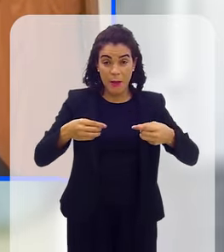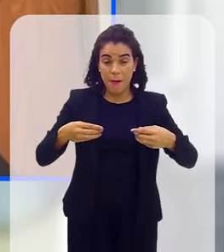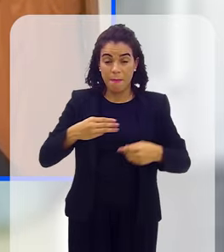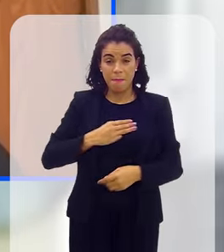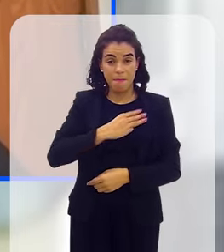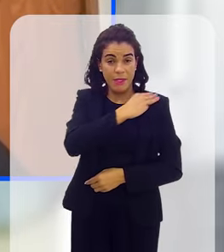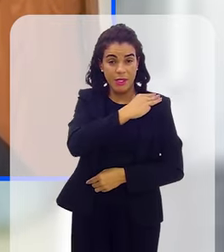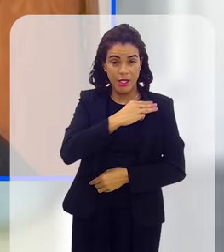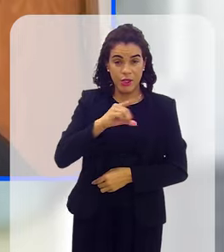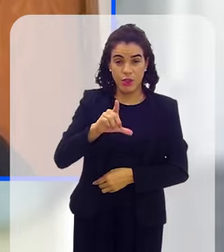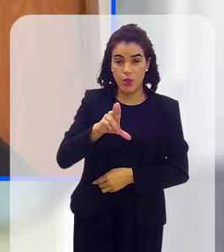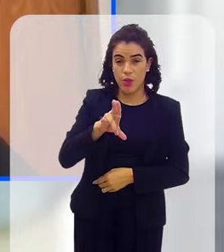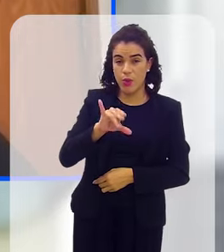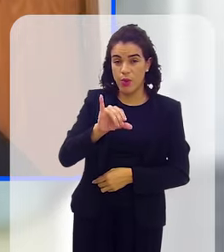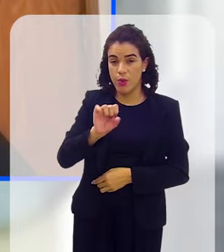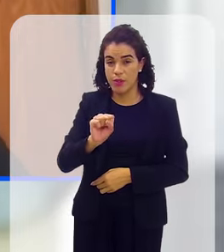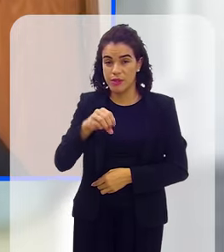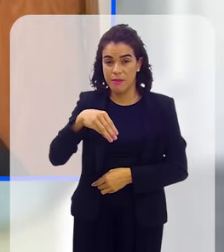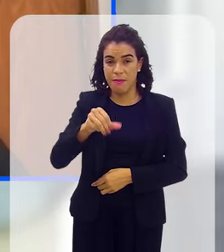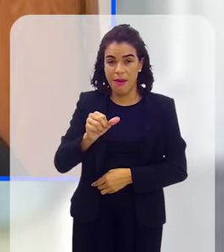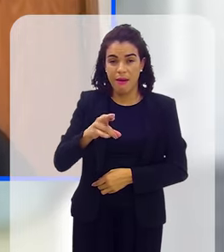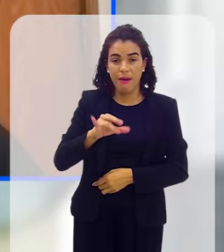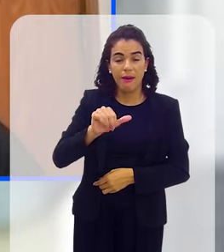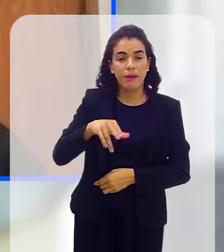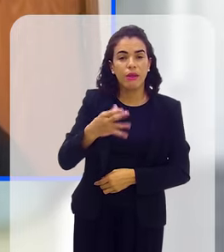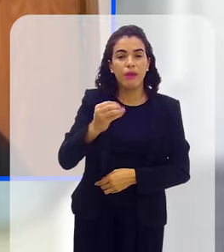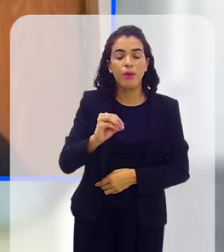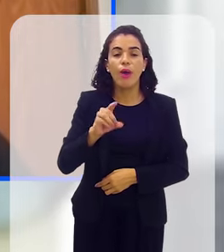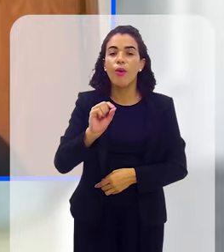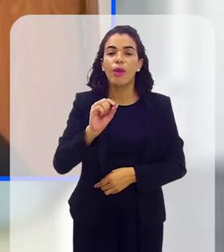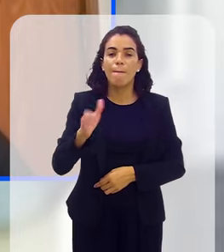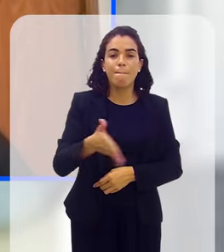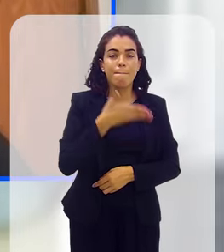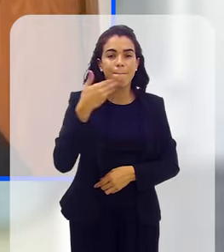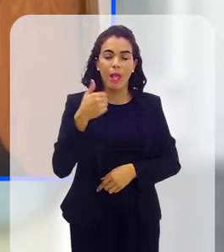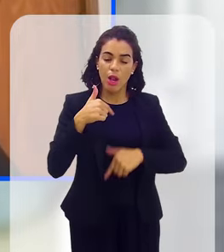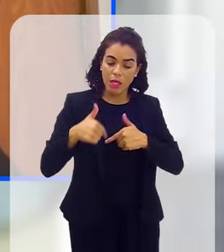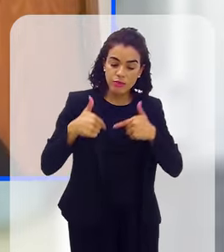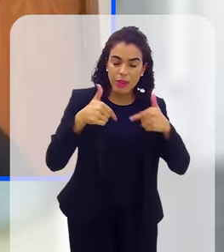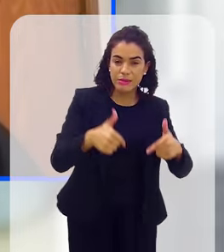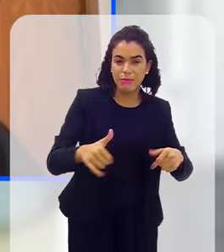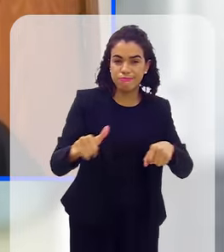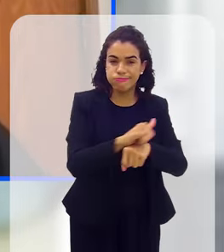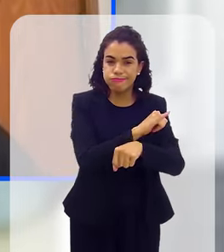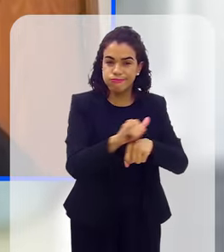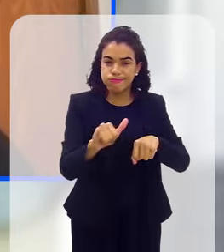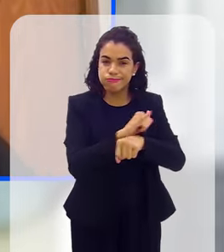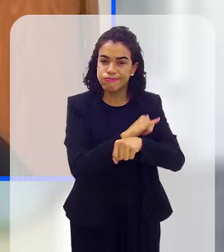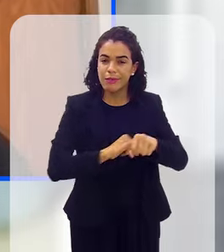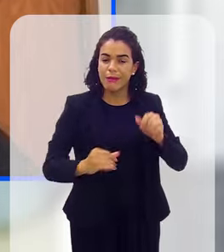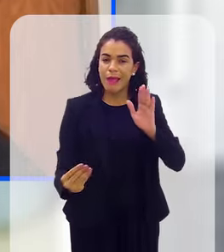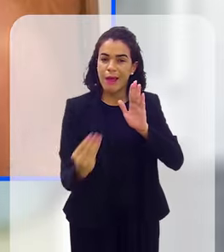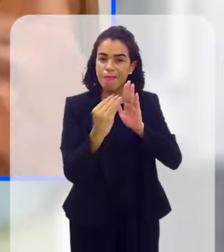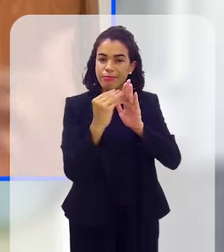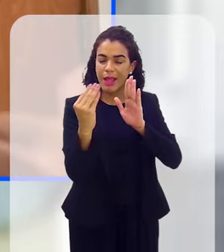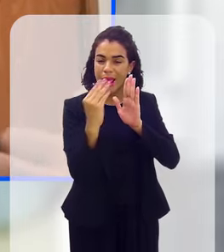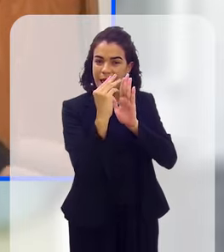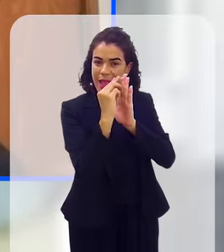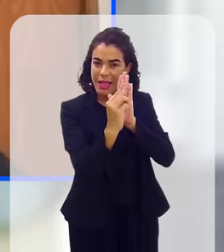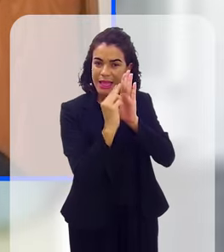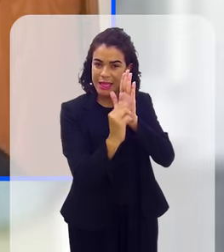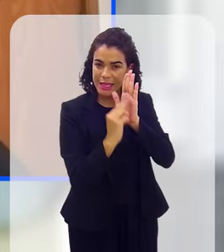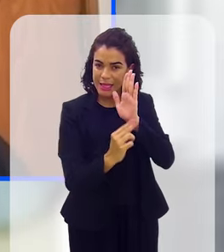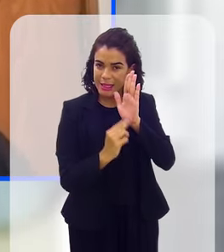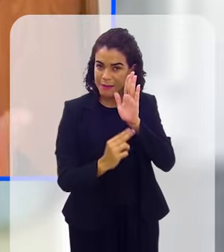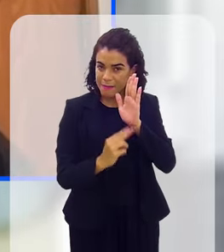Luiz Marinho é a maior eficácia no combate ao problema dessa lista e instrumentos já estão sendo